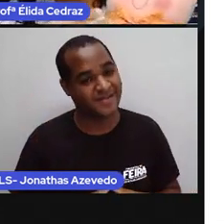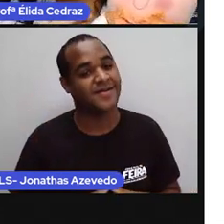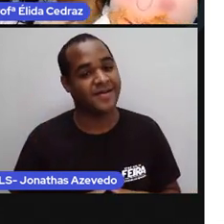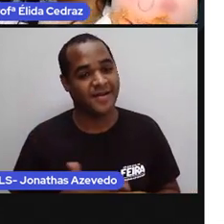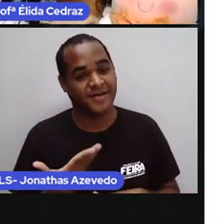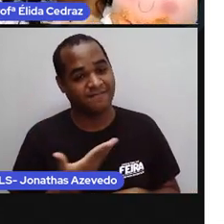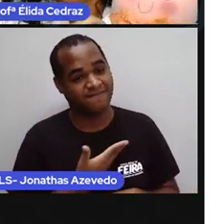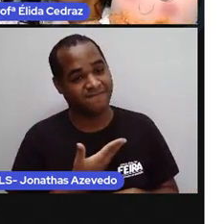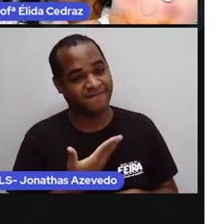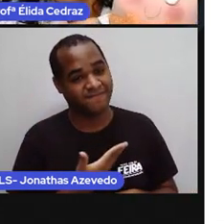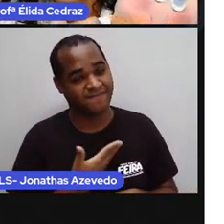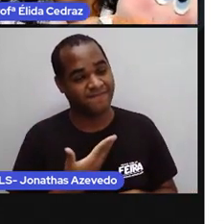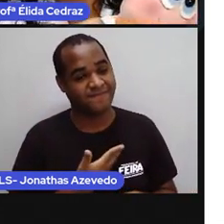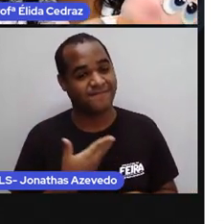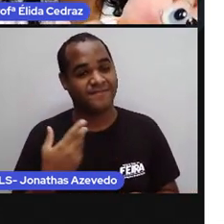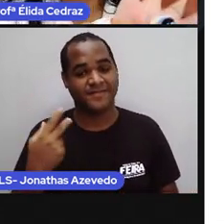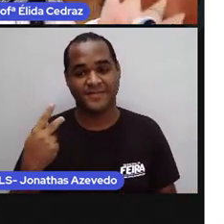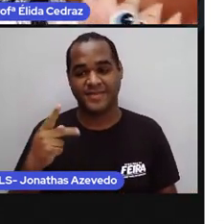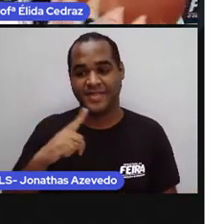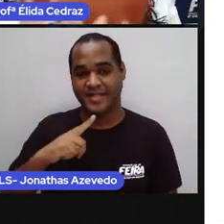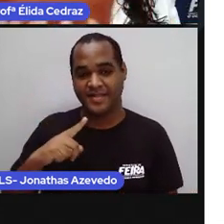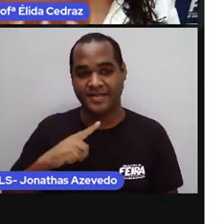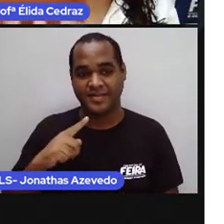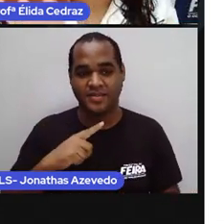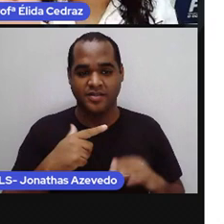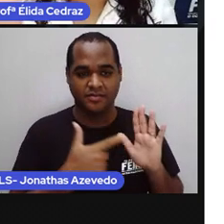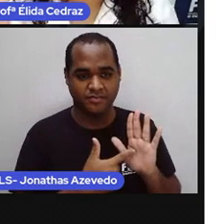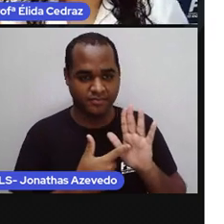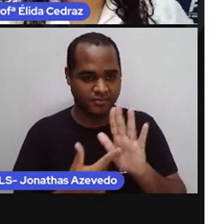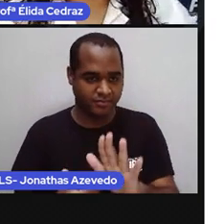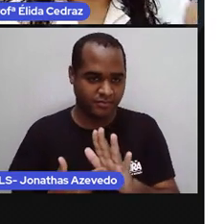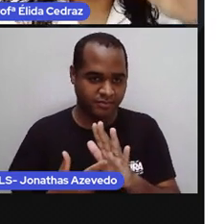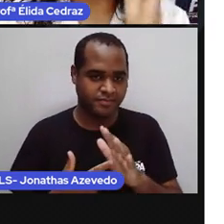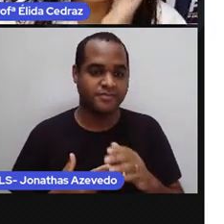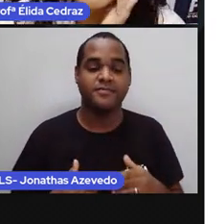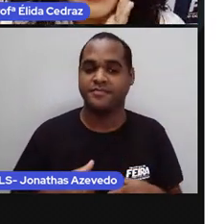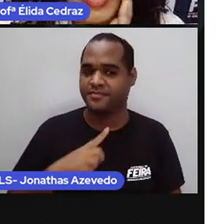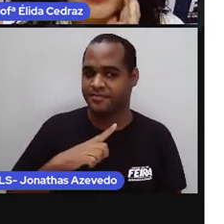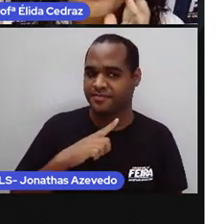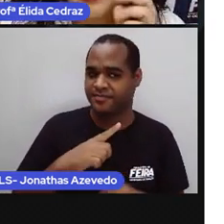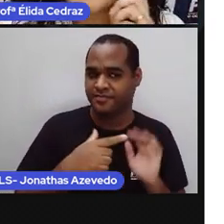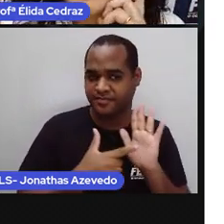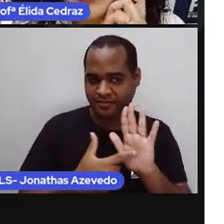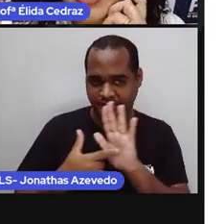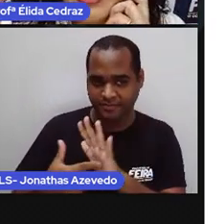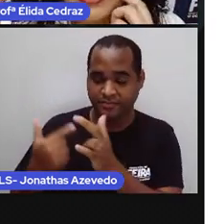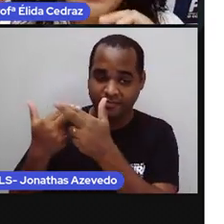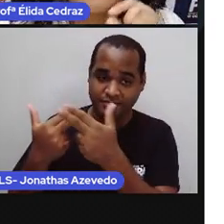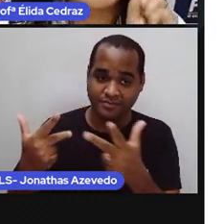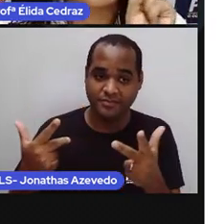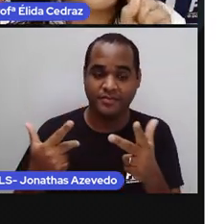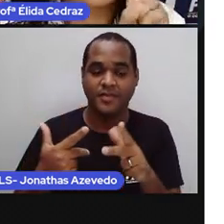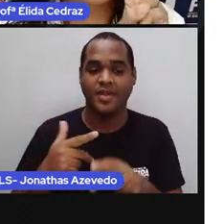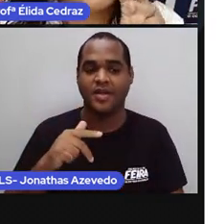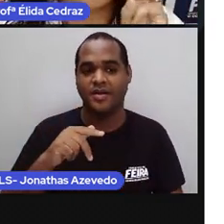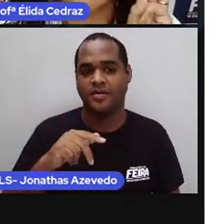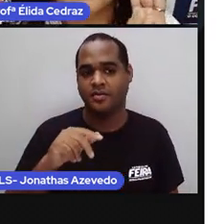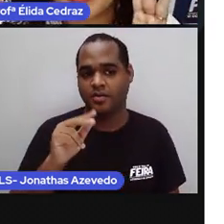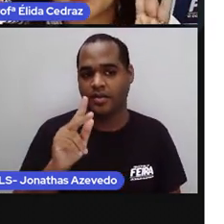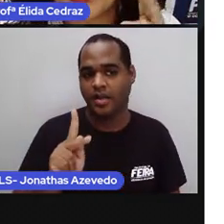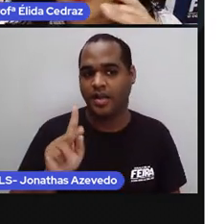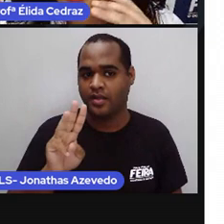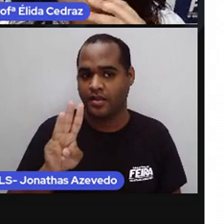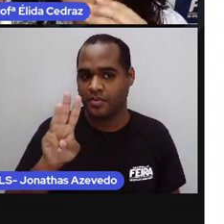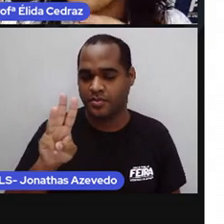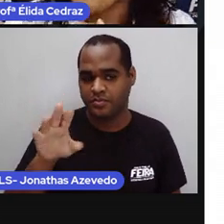com a presença de cada uma. Engraçado, as três letras, K, W